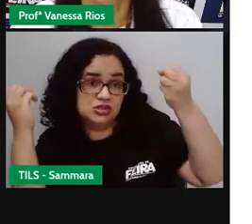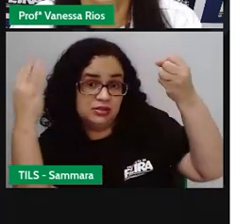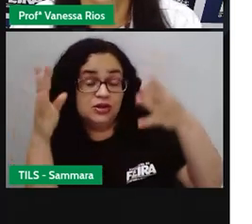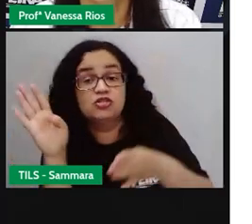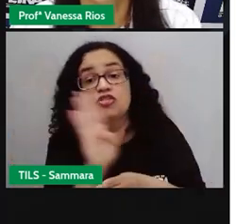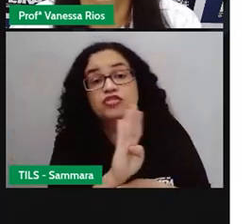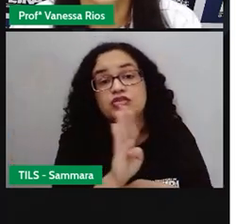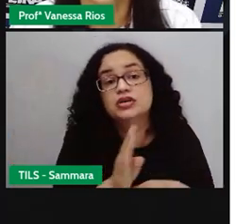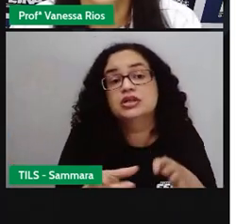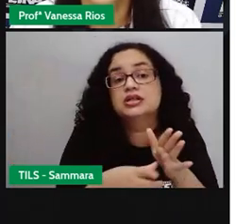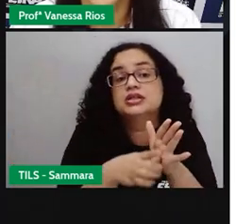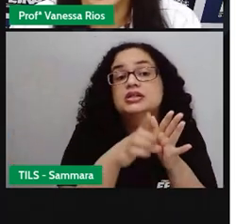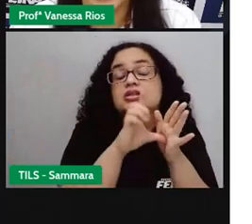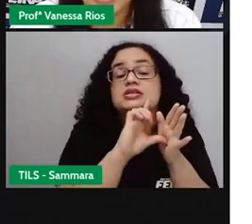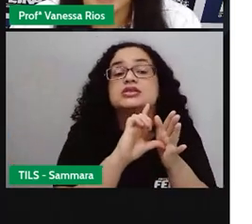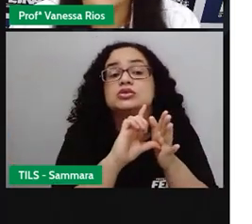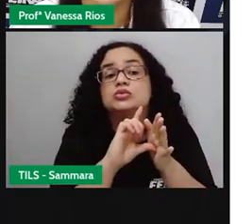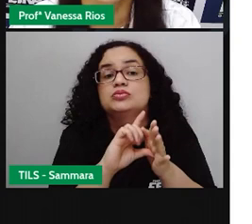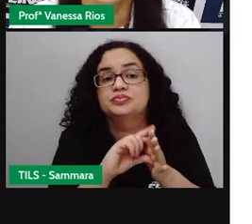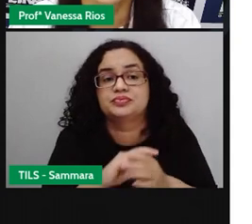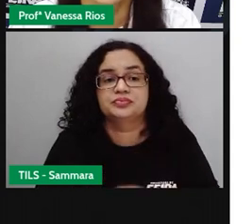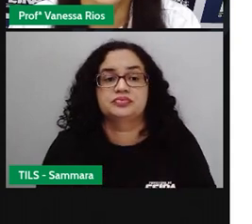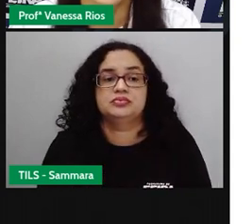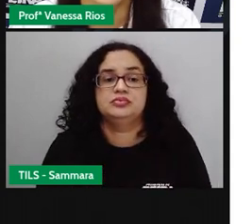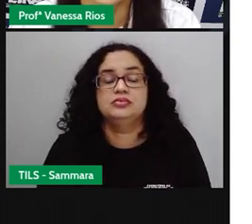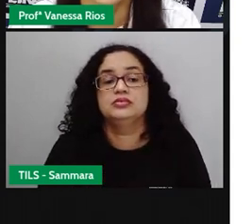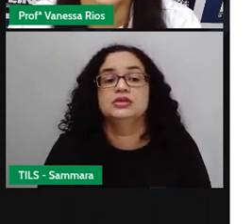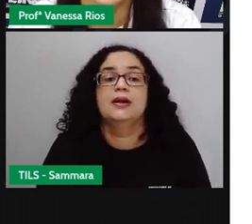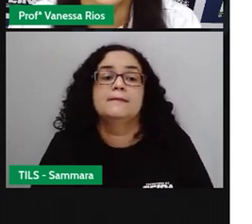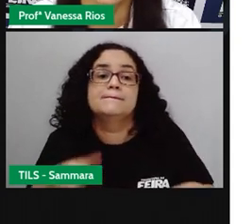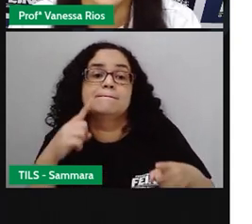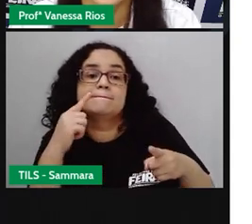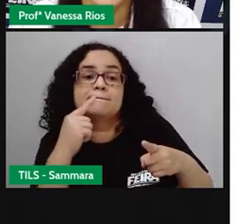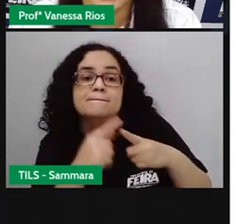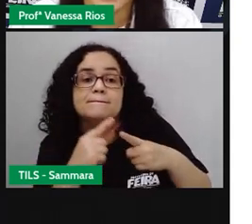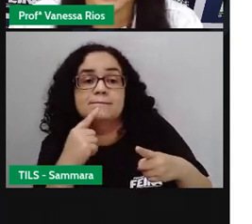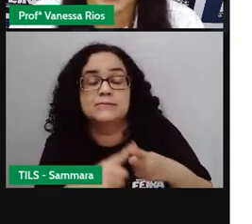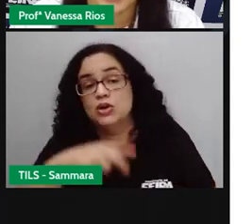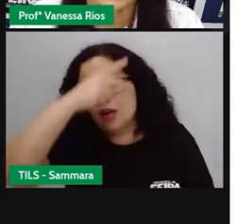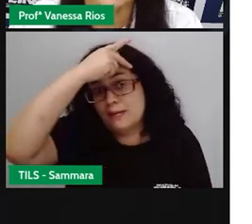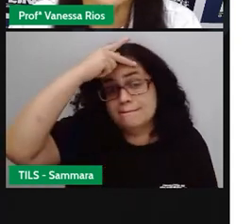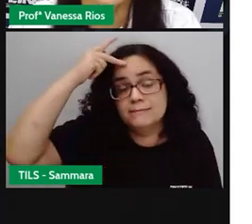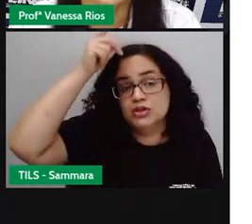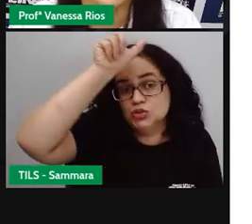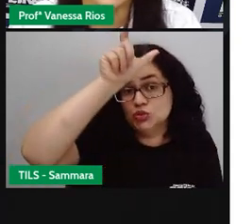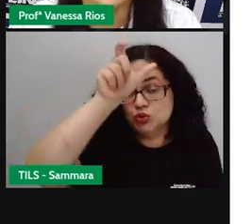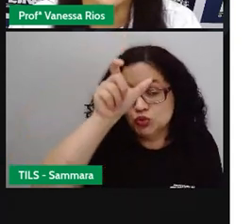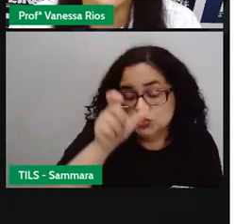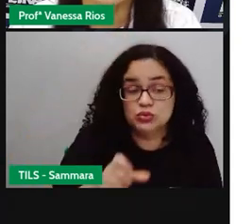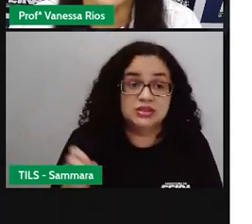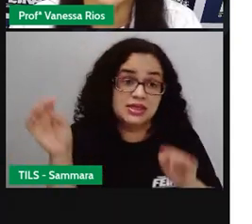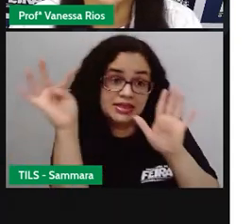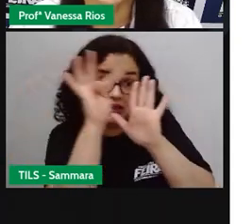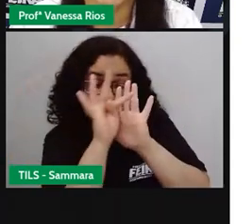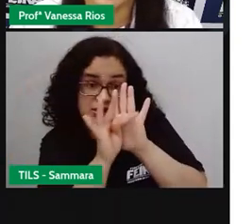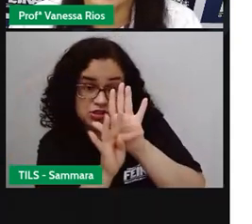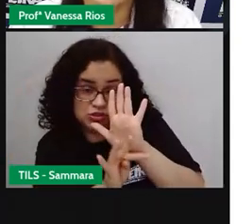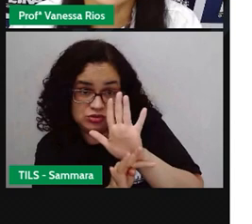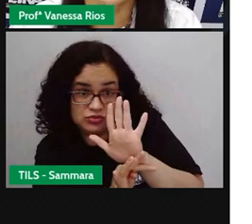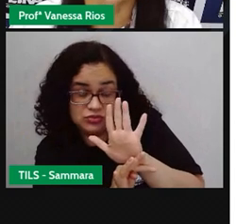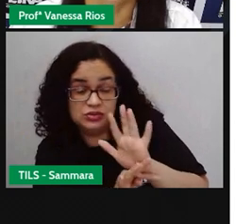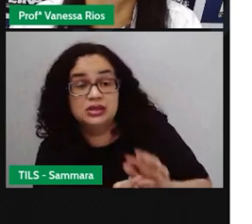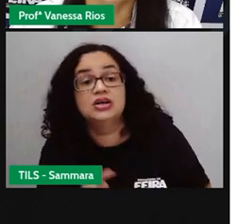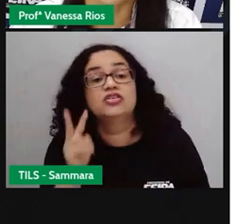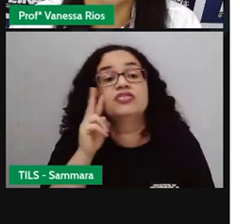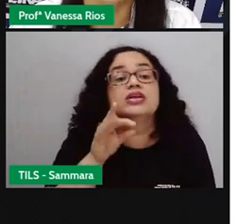videoaula anterior sobre as rotinas. Porque o personagem aí do texto, ele fala justamente,